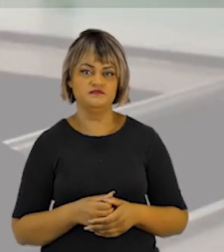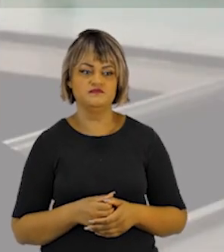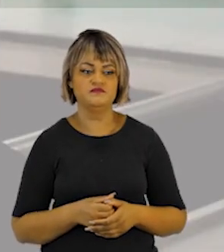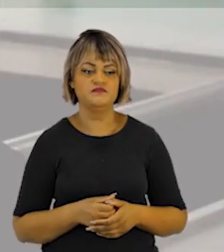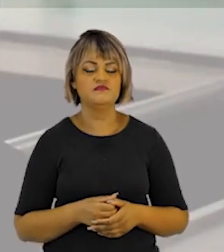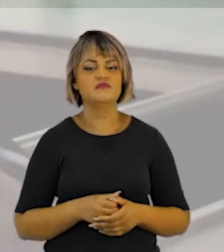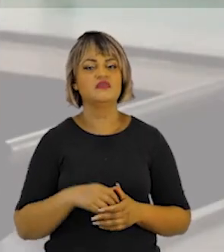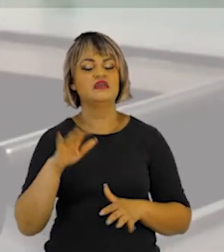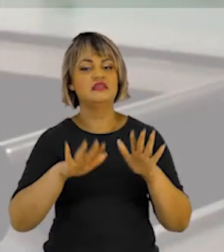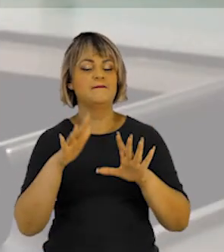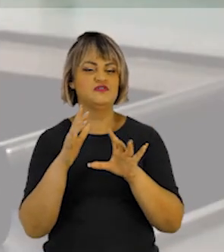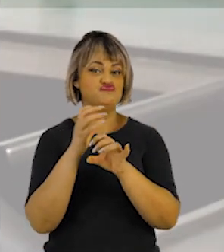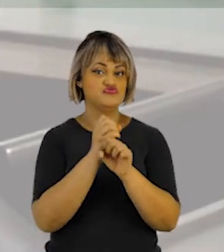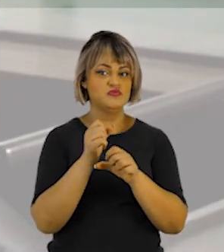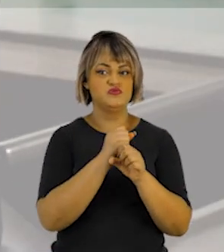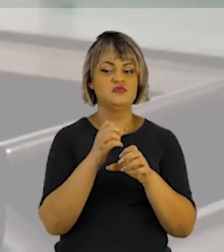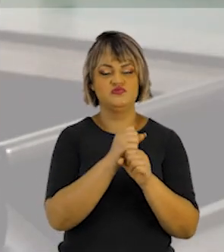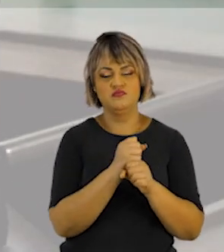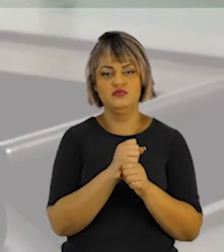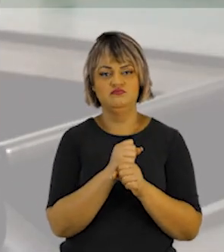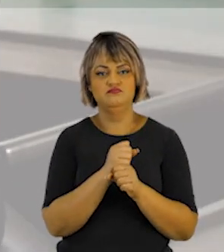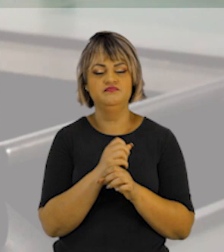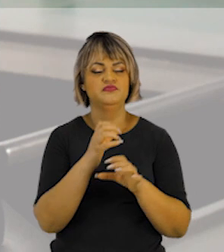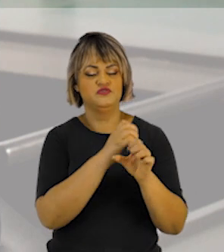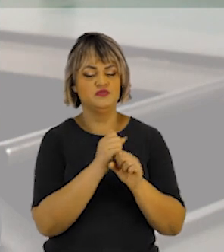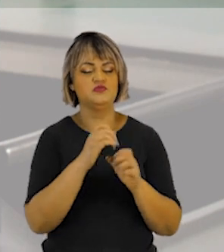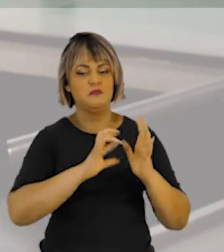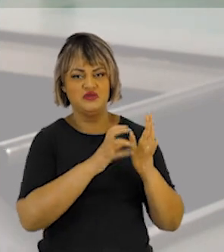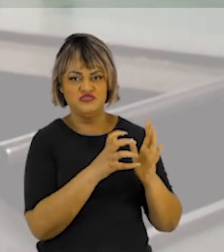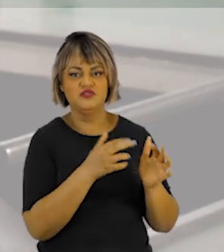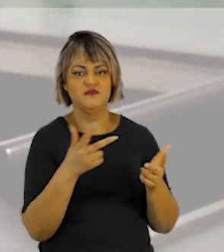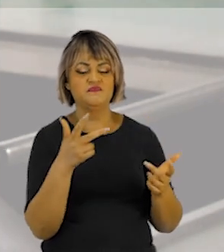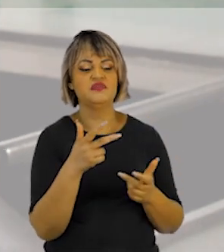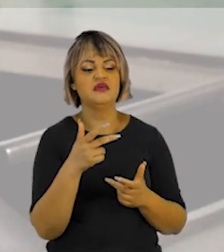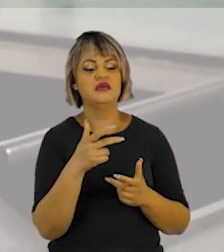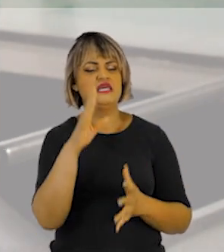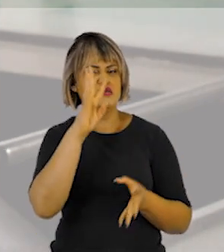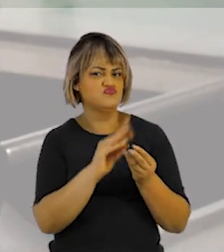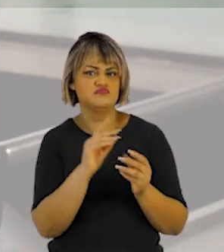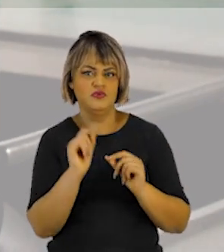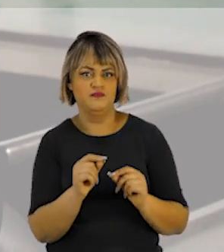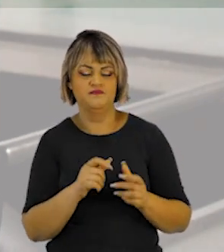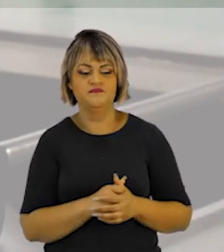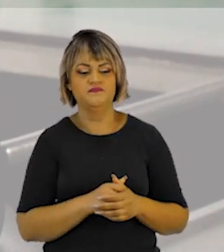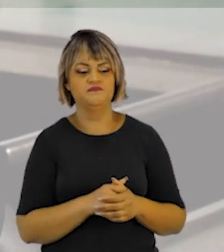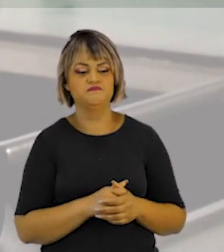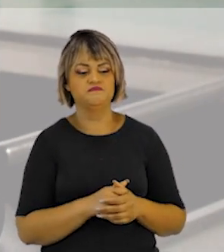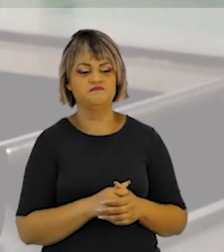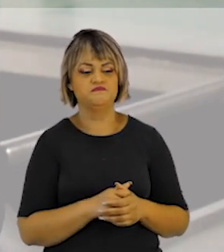essa divisão é feita através de algumas contas matemáticas, quociente eleitoral, quociente partidário, que, resumidamente,